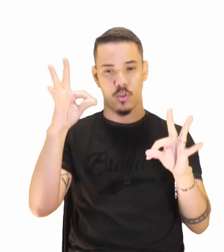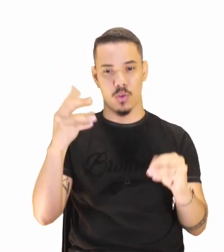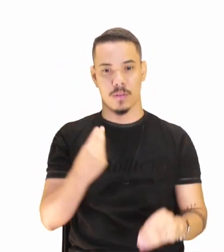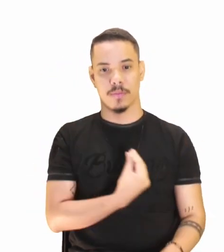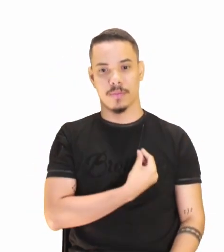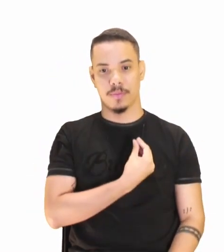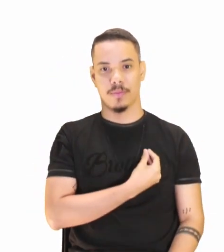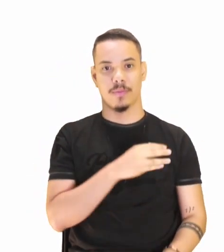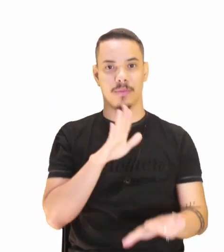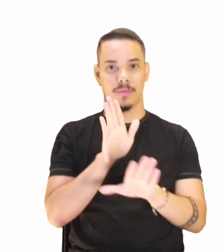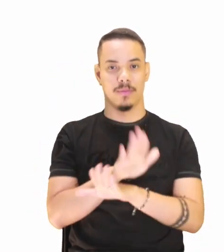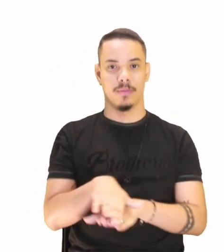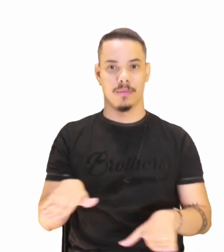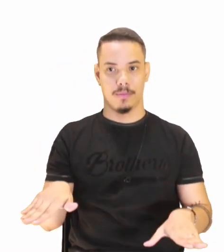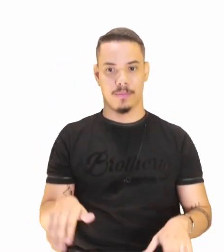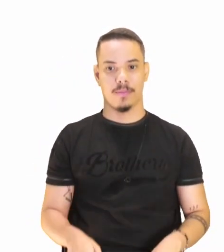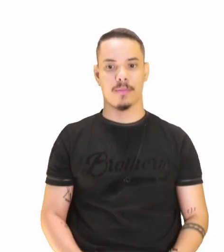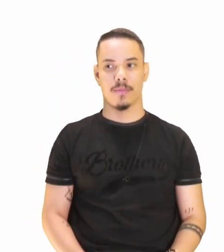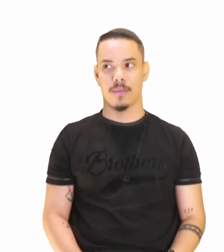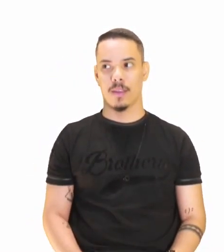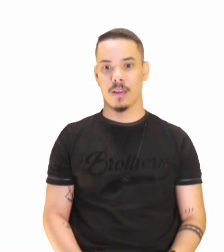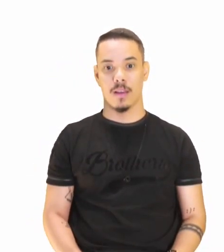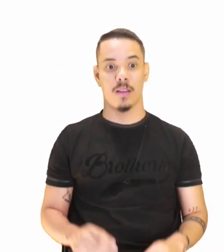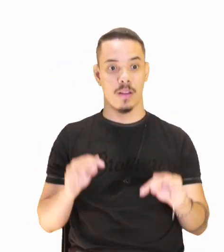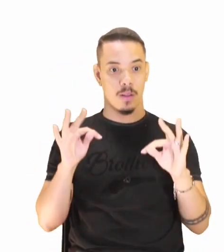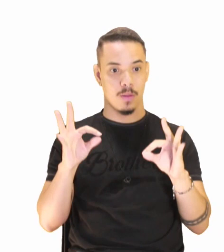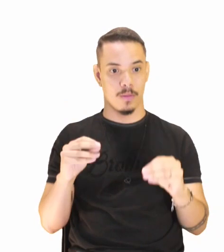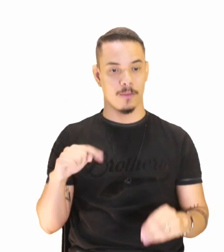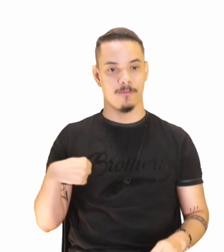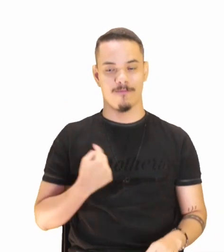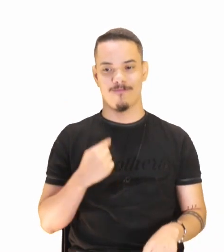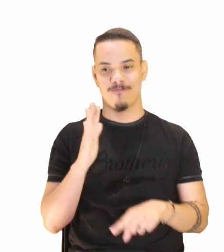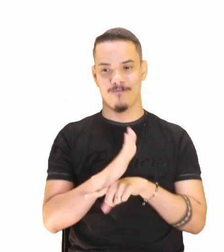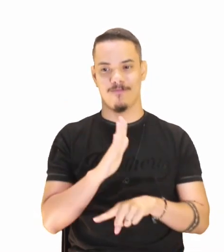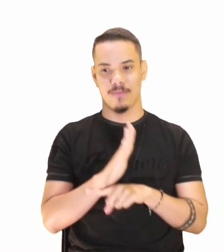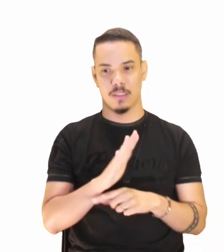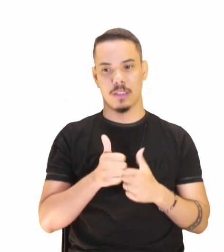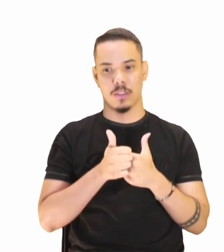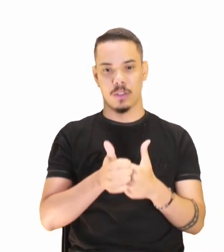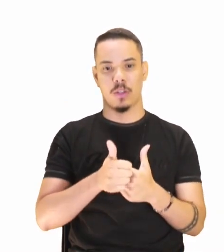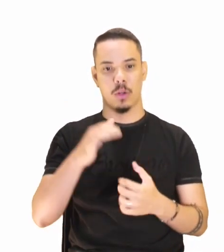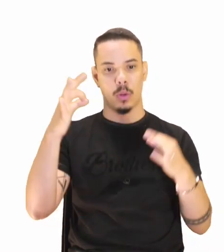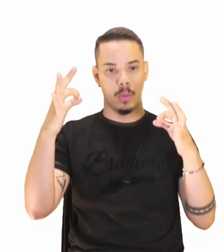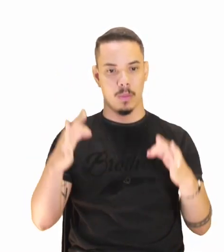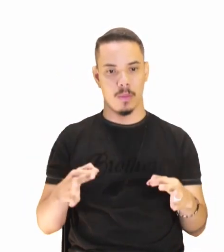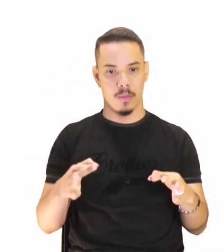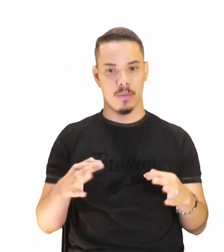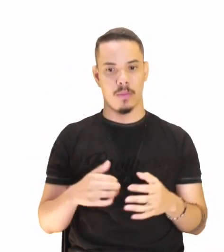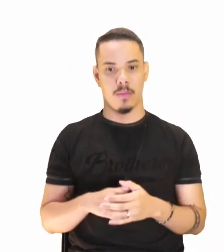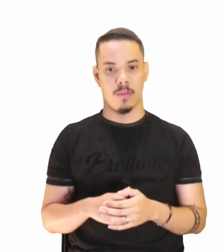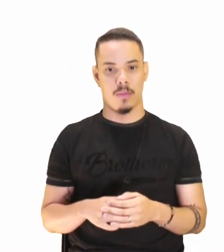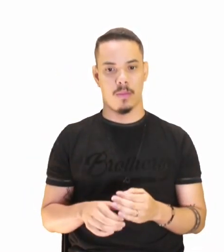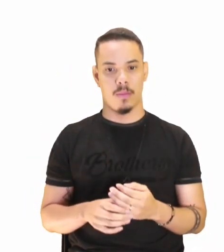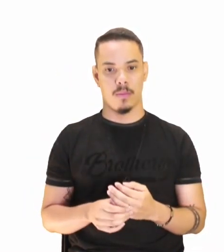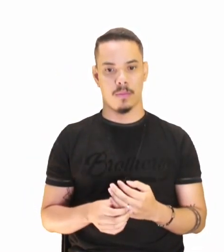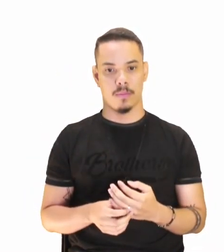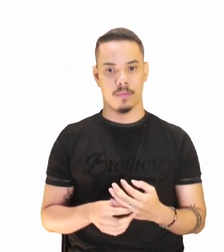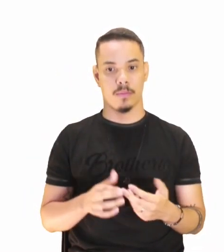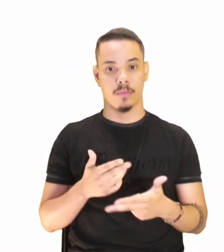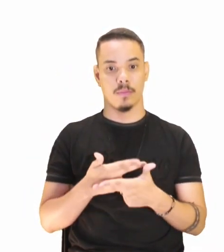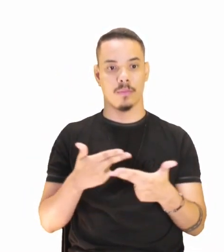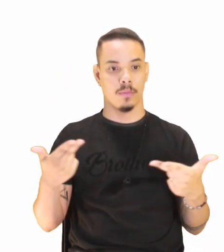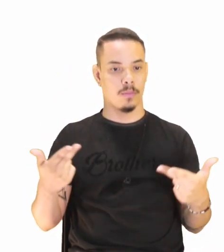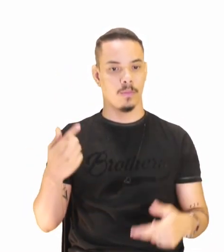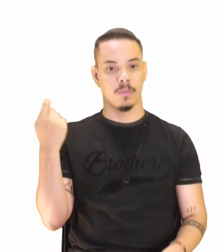a existência comum das crianças. A tudo acudíamos, segundo cumpria e urgia, coisas que não era